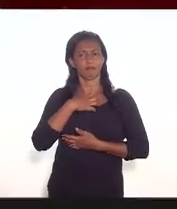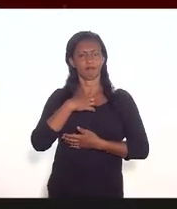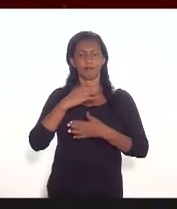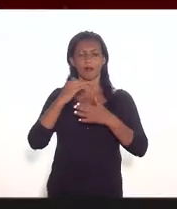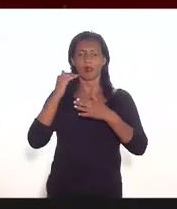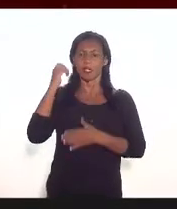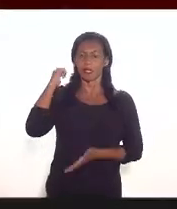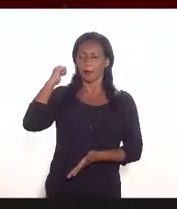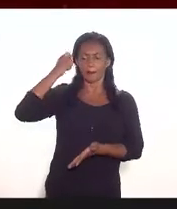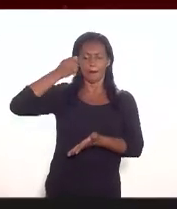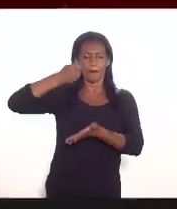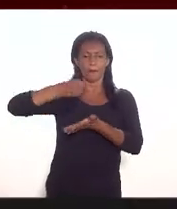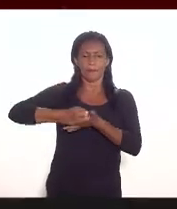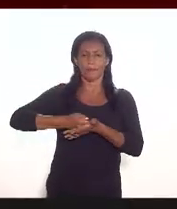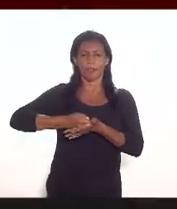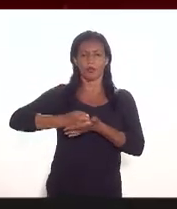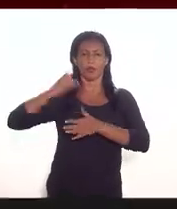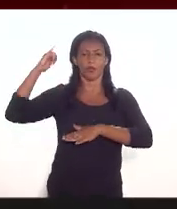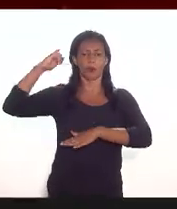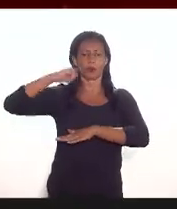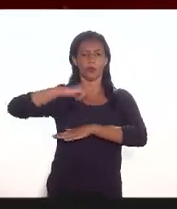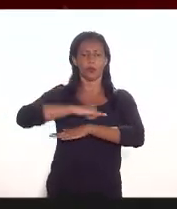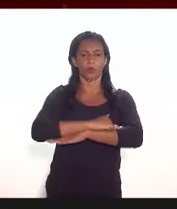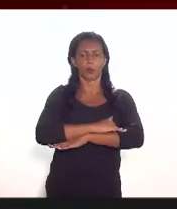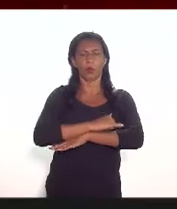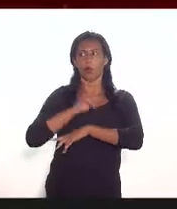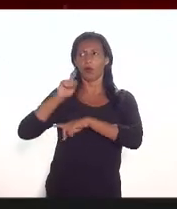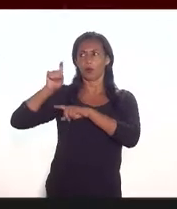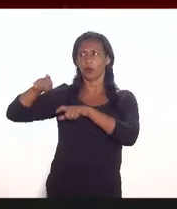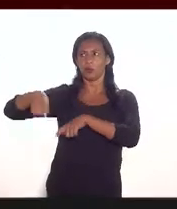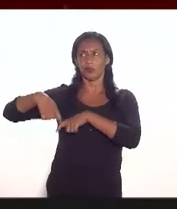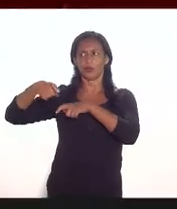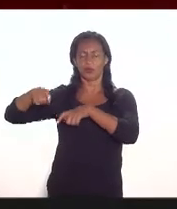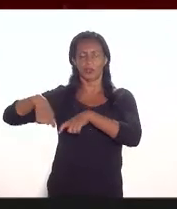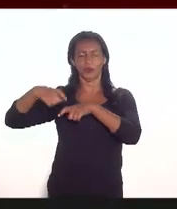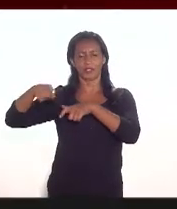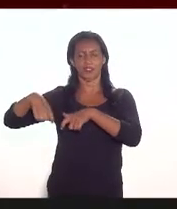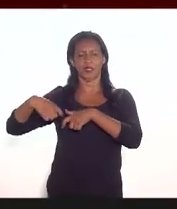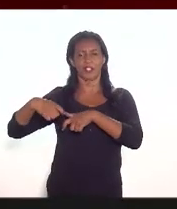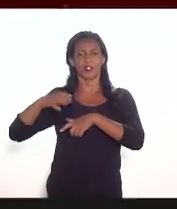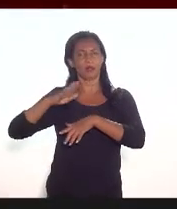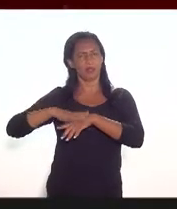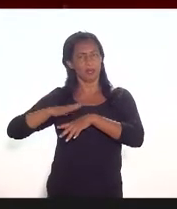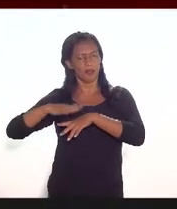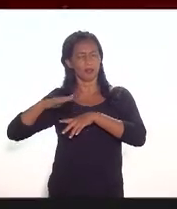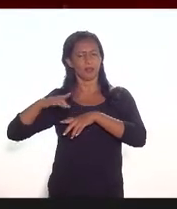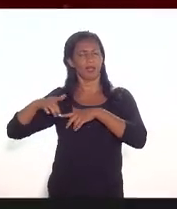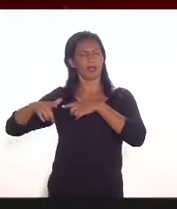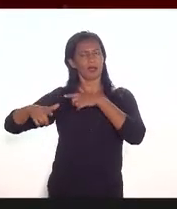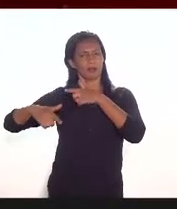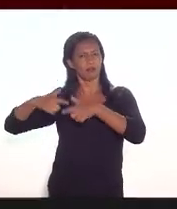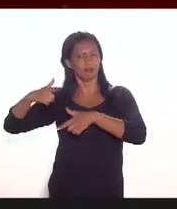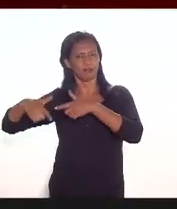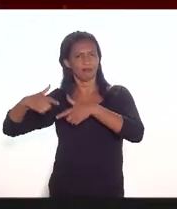prioritariamente os aeroportos de interior para que esse sistema viesse a funcionar então